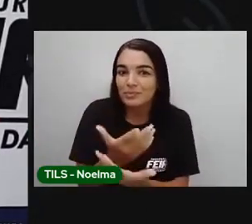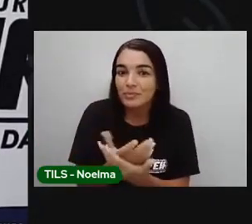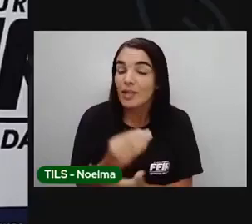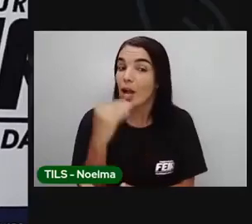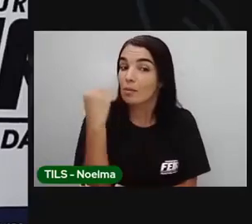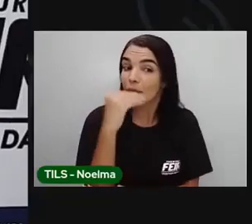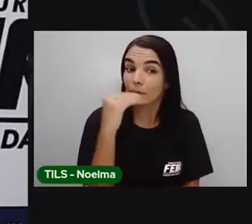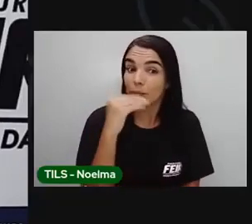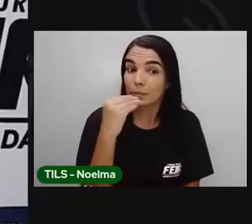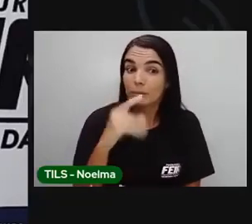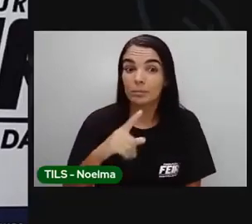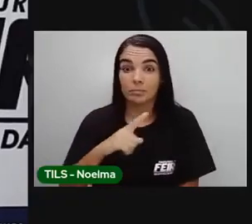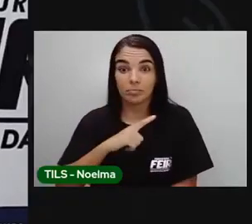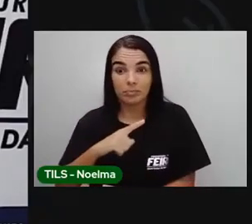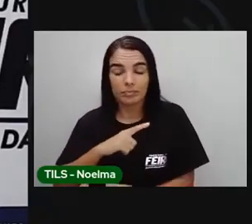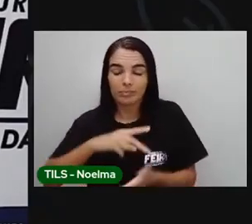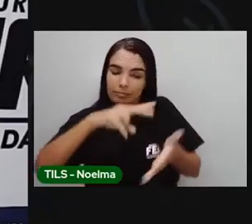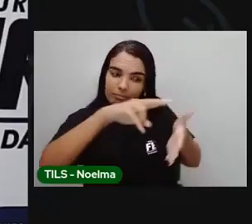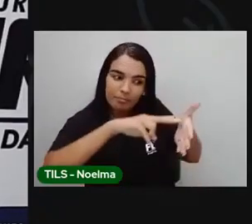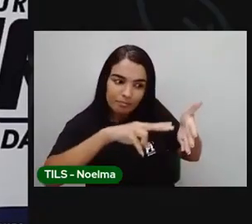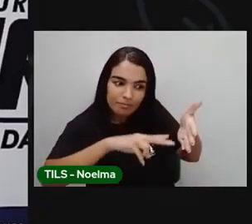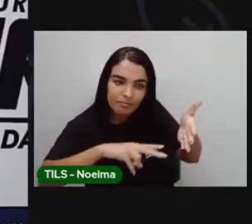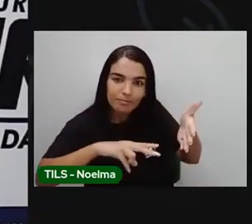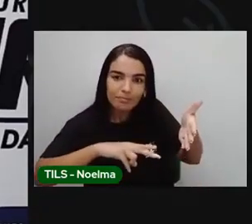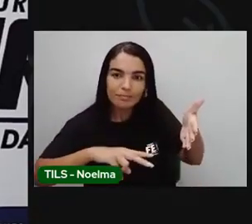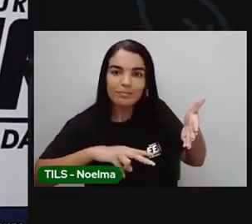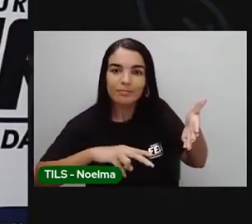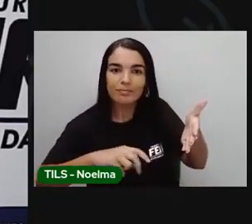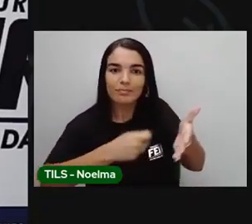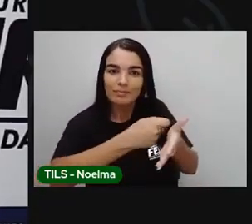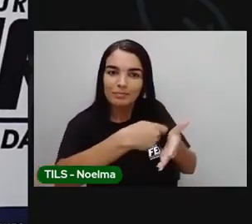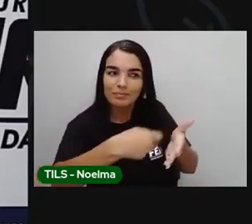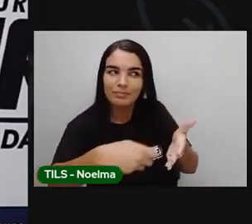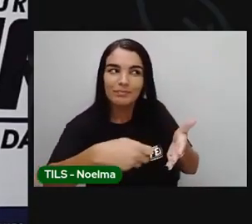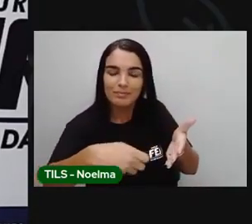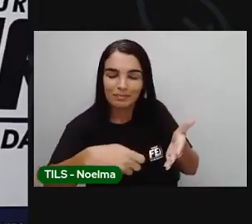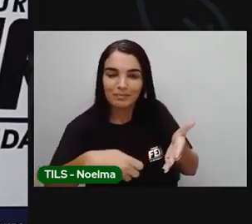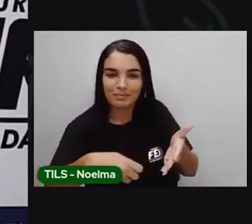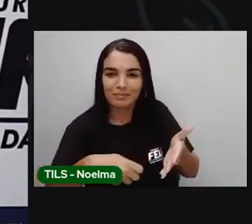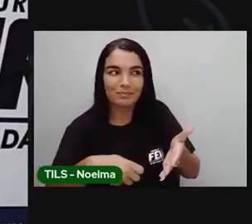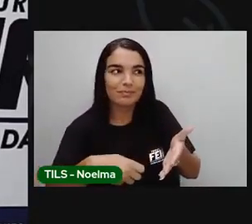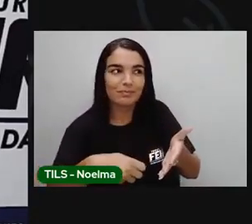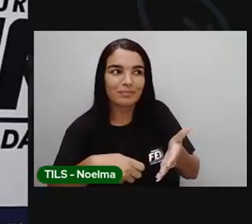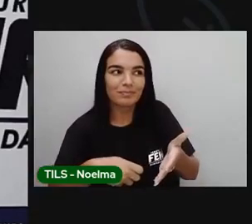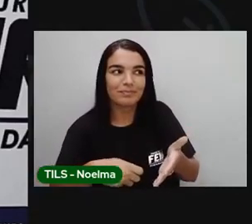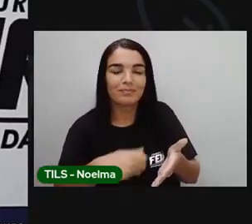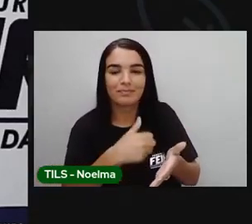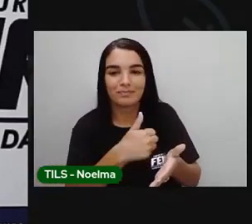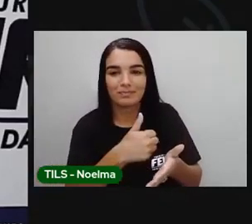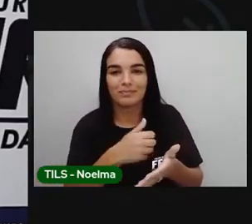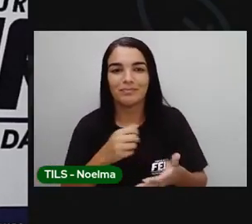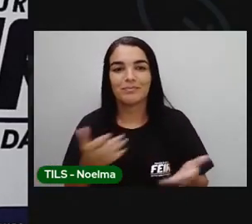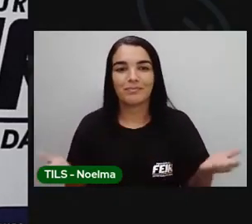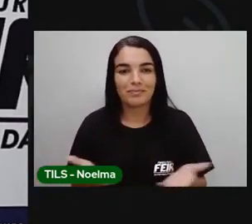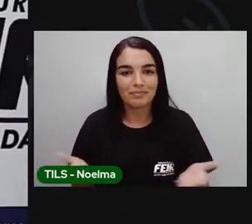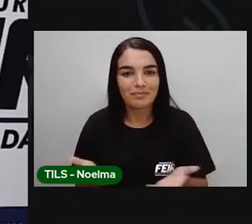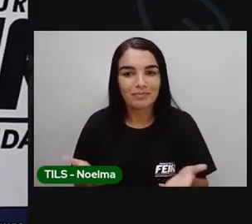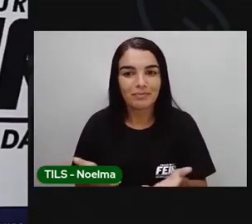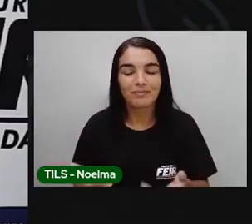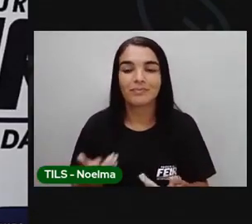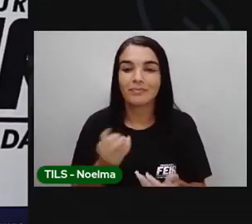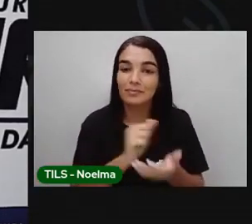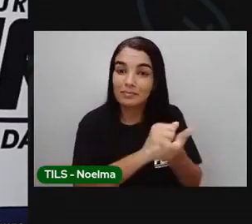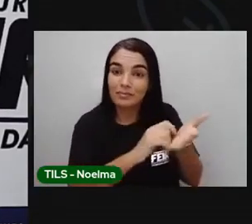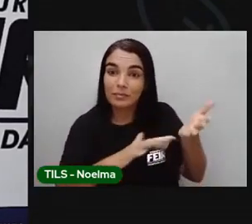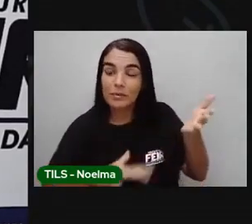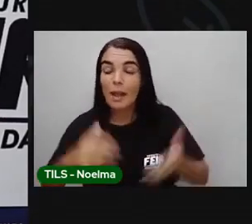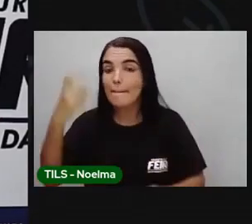oportunidade de exercitar a leitura, a escrita e a oralidade. Nossa atividade de hoje é toda